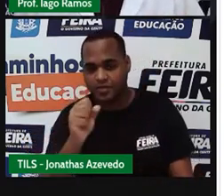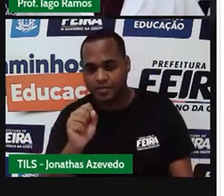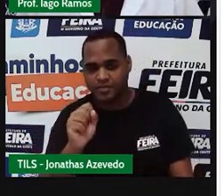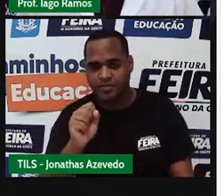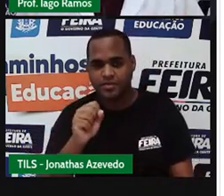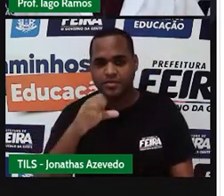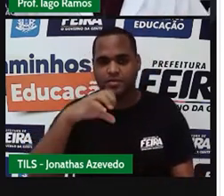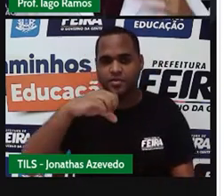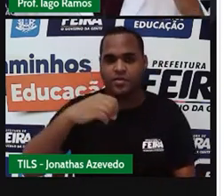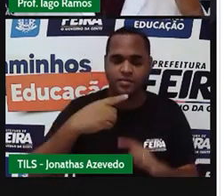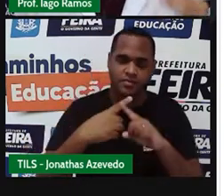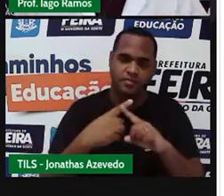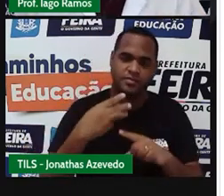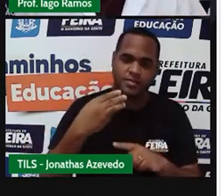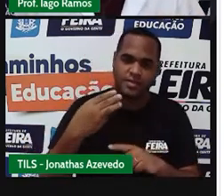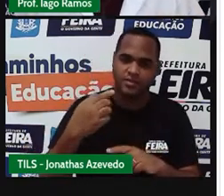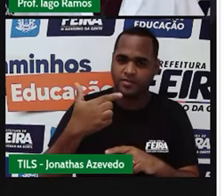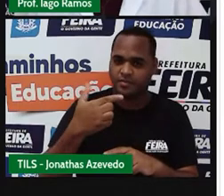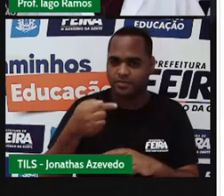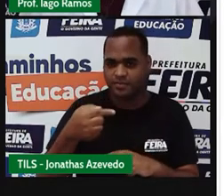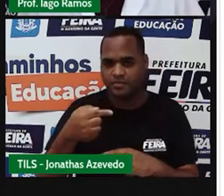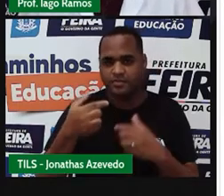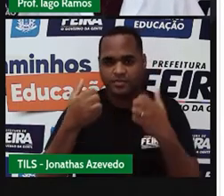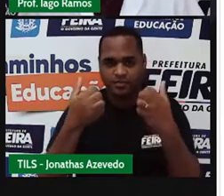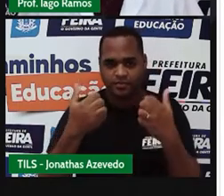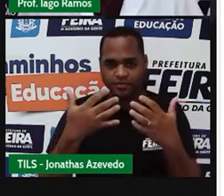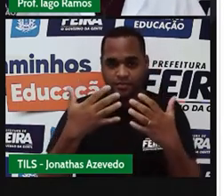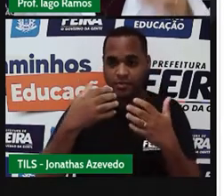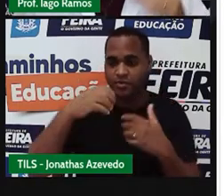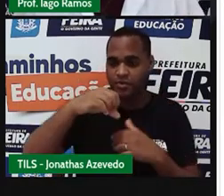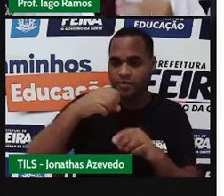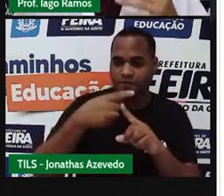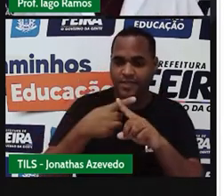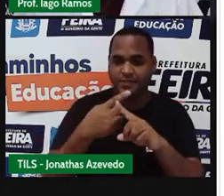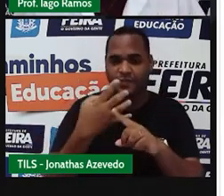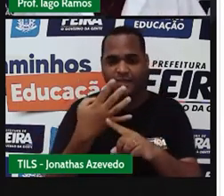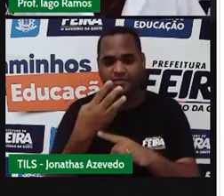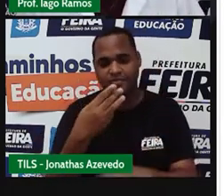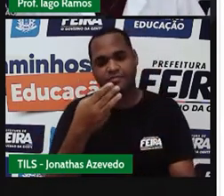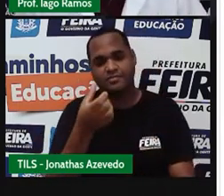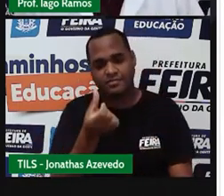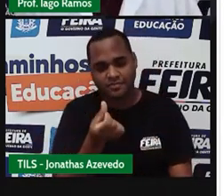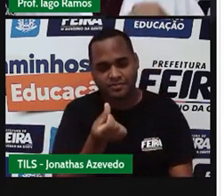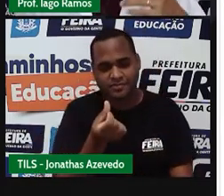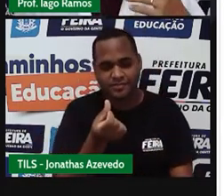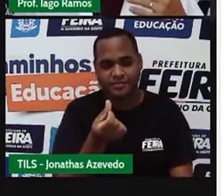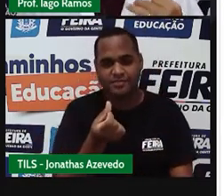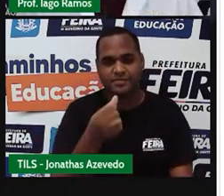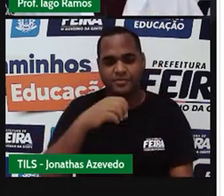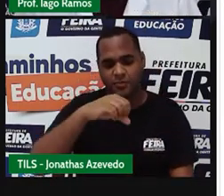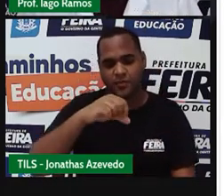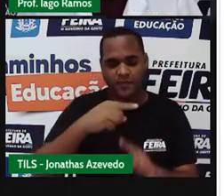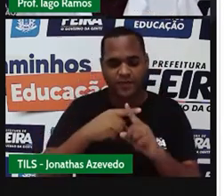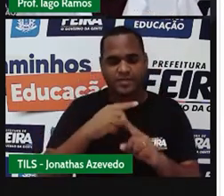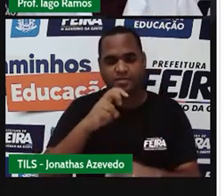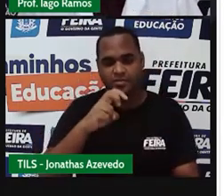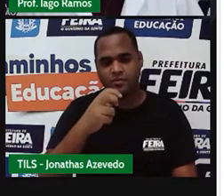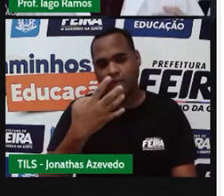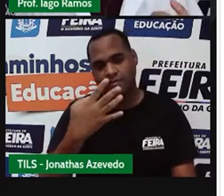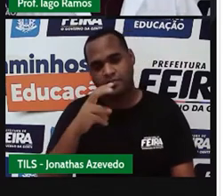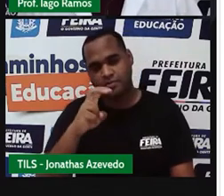9 vezes 3, 27. 9 vezes 4, 36. 9 vezes 5, 45.